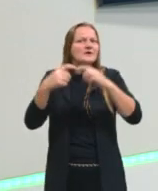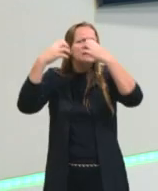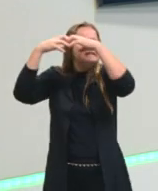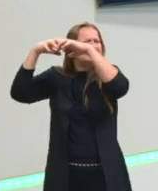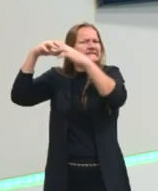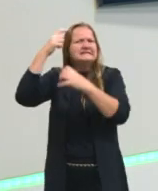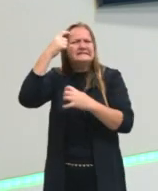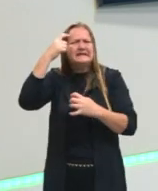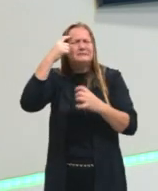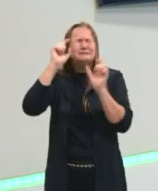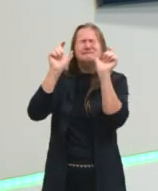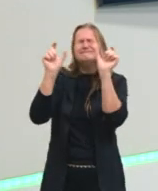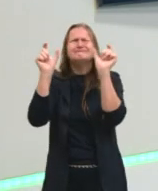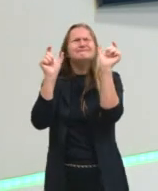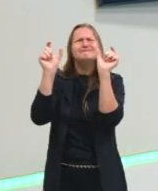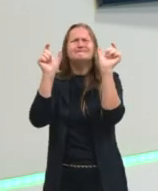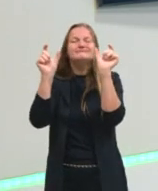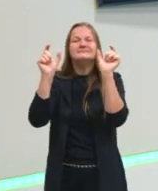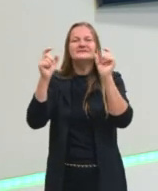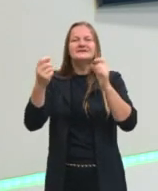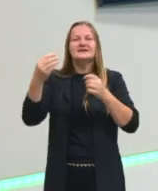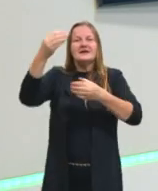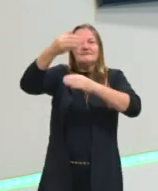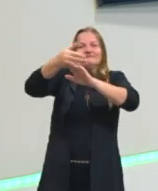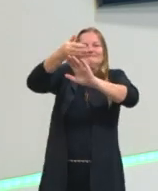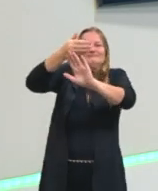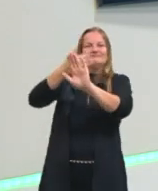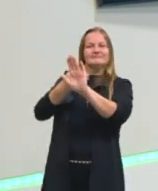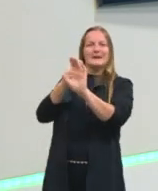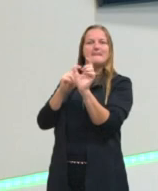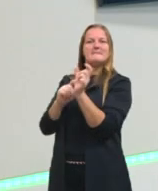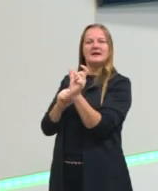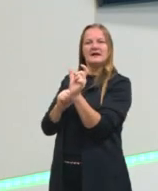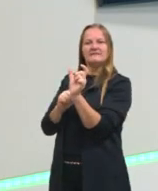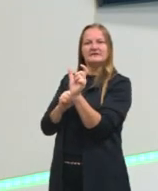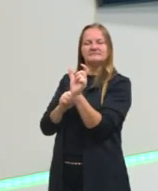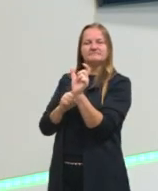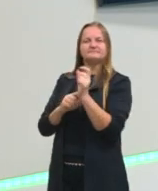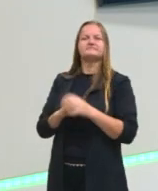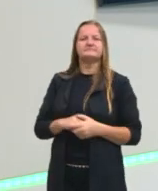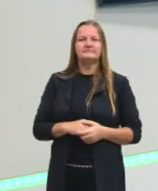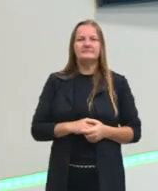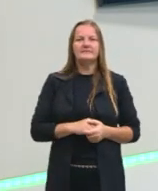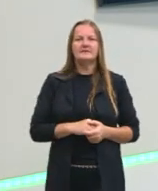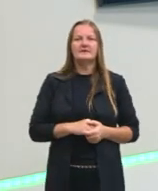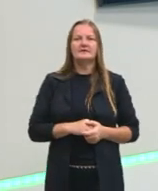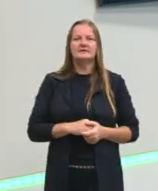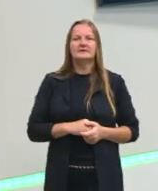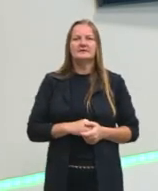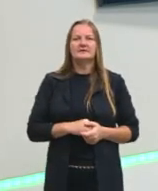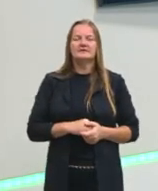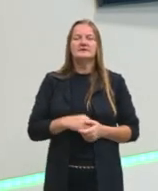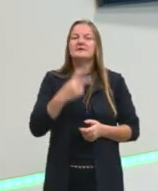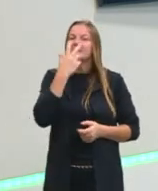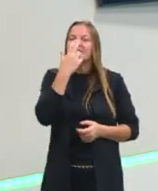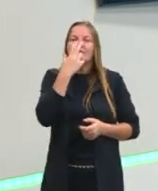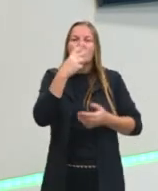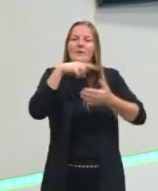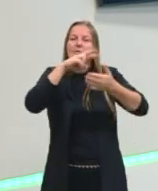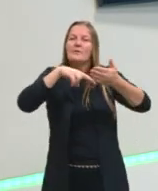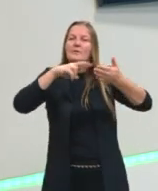decifrando a mensagem que está por trás da palavra. É quase como se a gente fosse fazer uma leitura, uma